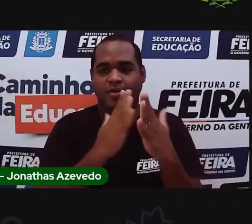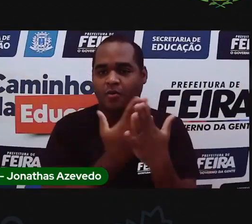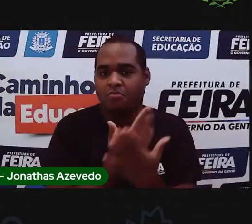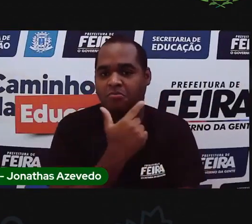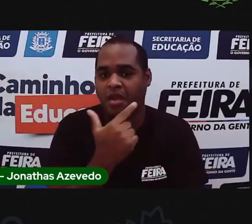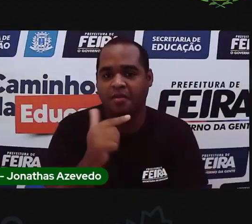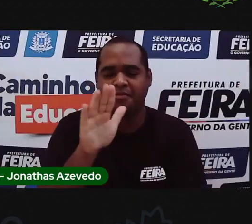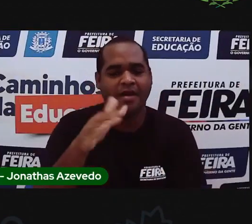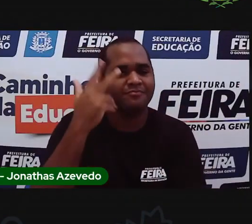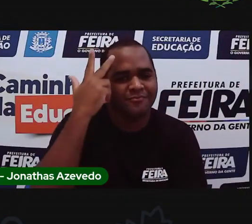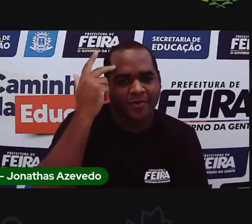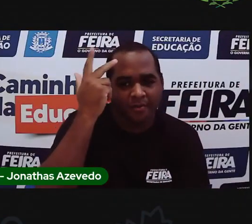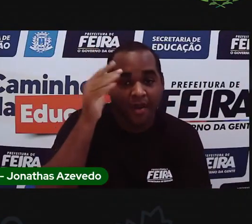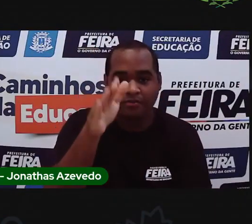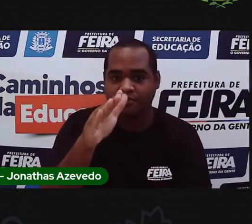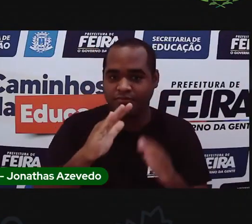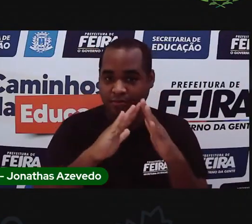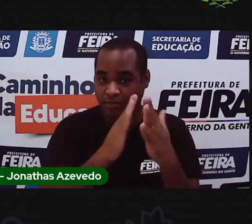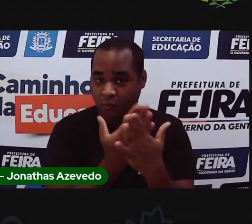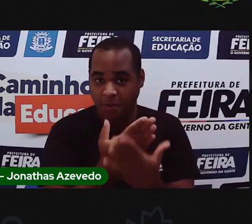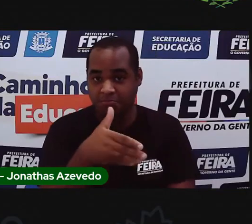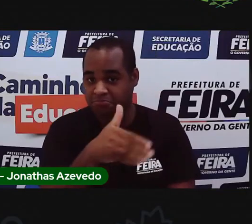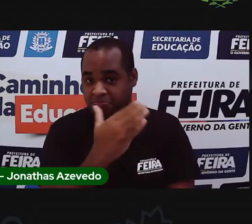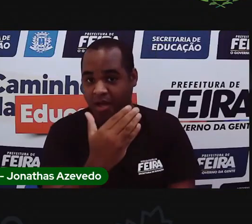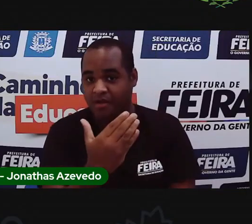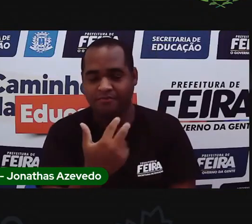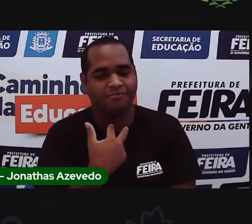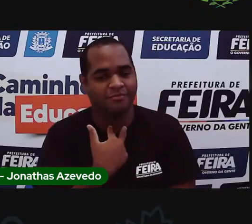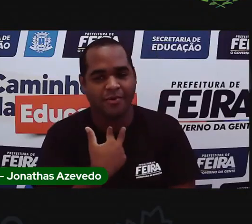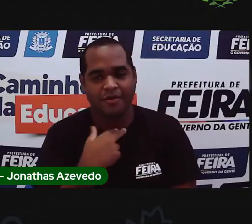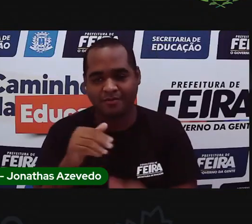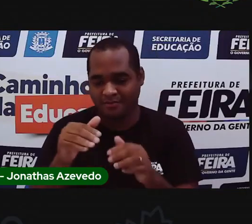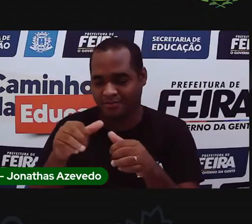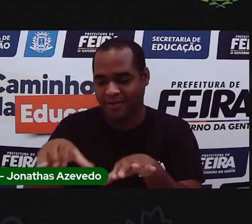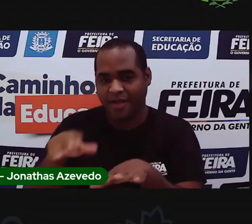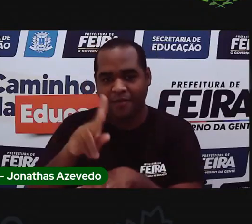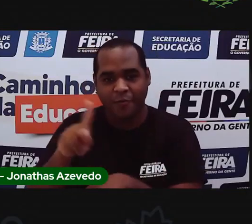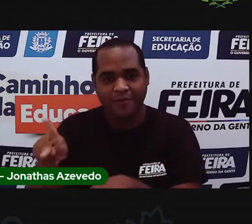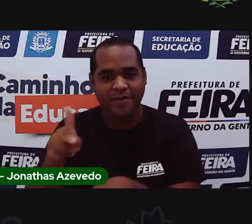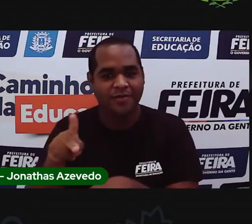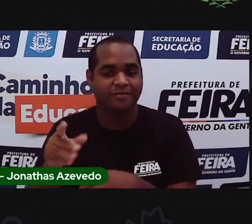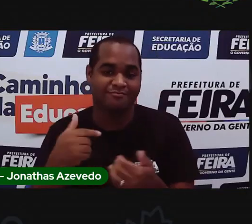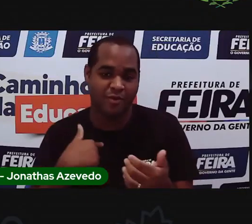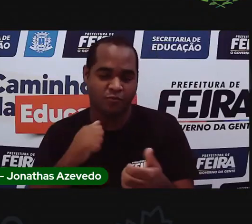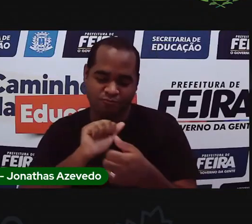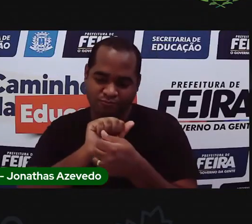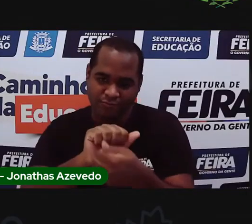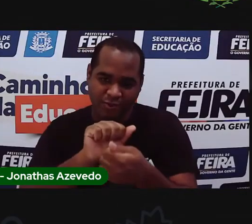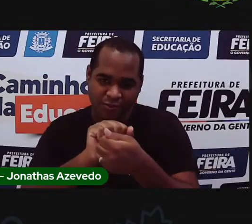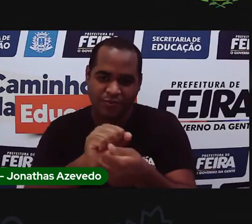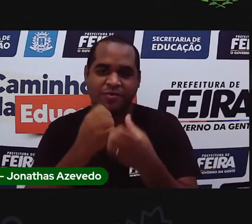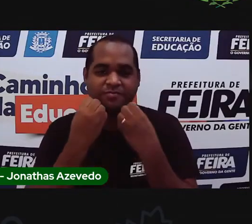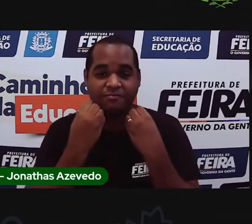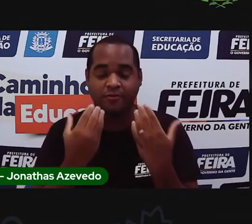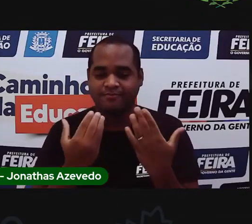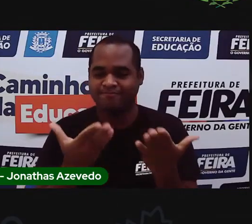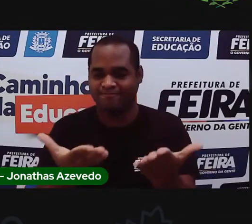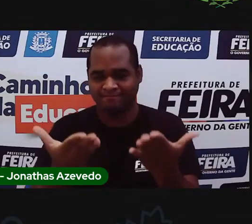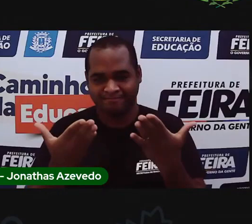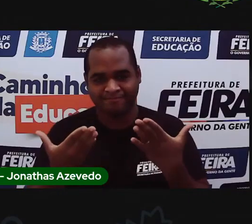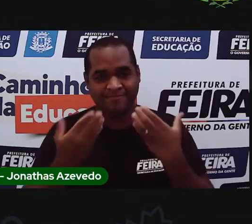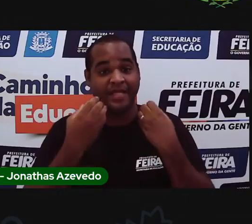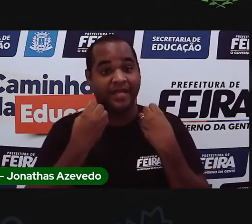você não puder ir à escola, ficar com seu professor, a sua professora, eu vou ficar aqui com vocês. Então, seja bem-vindos